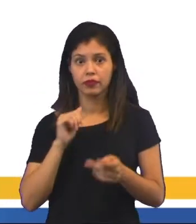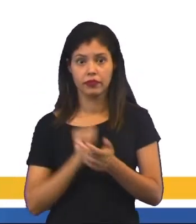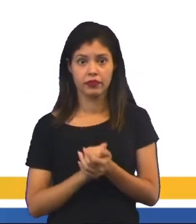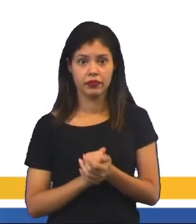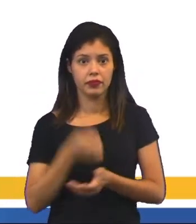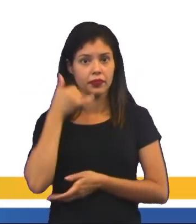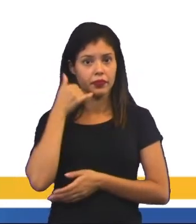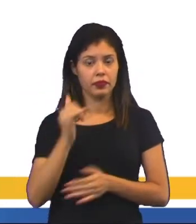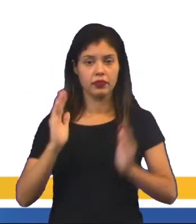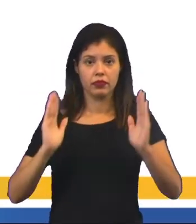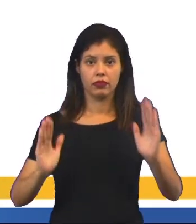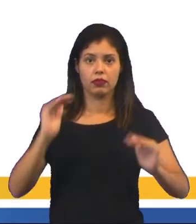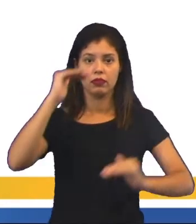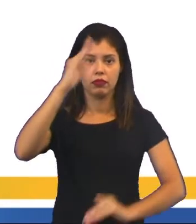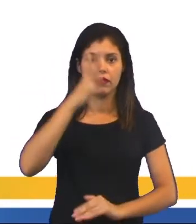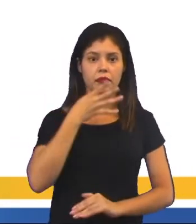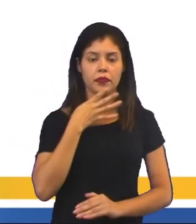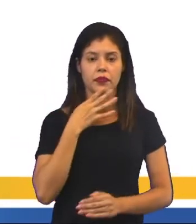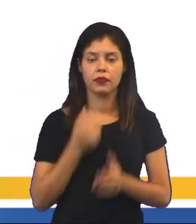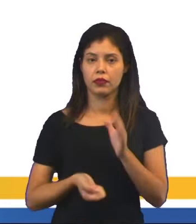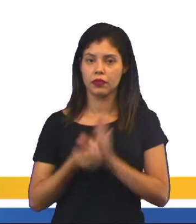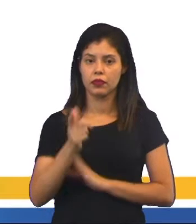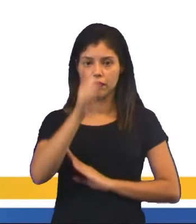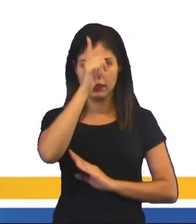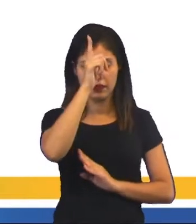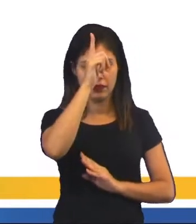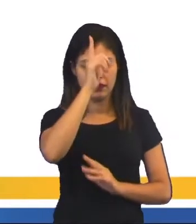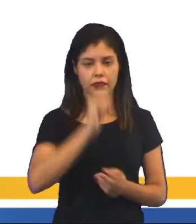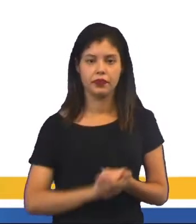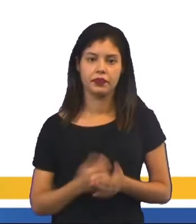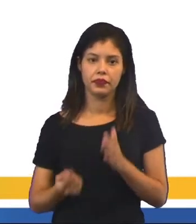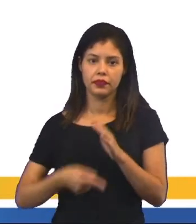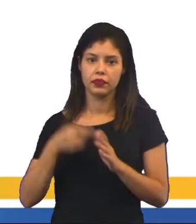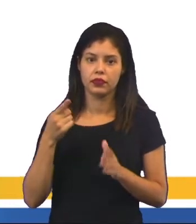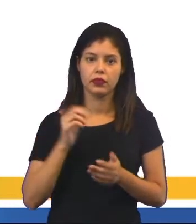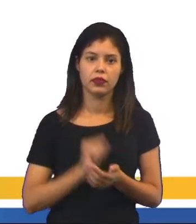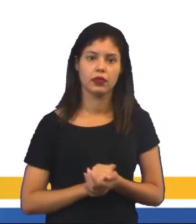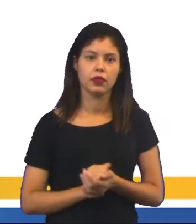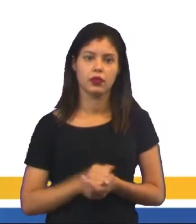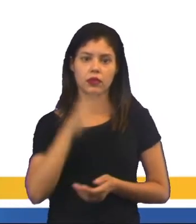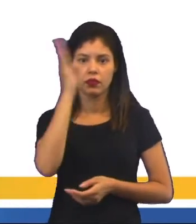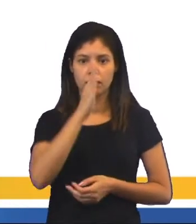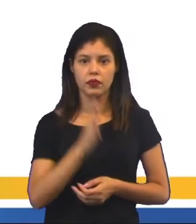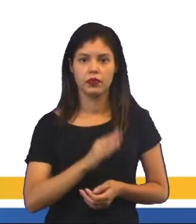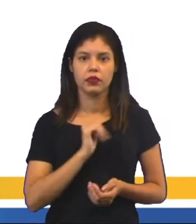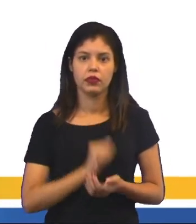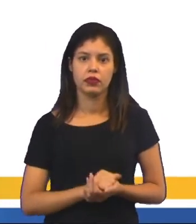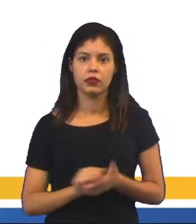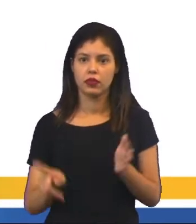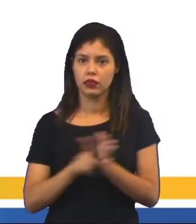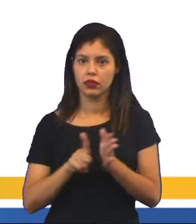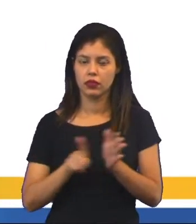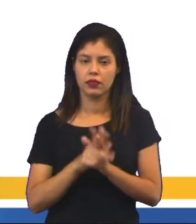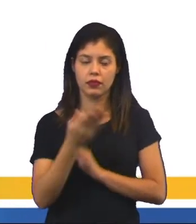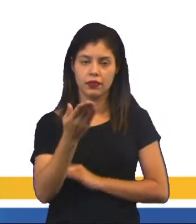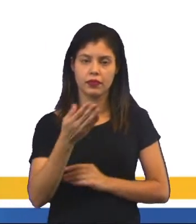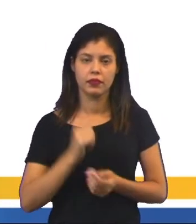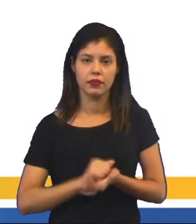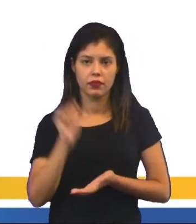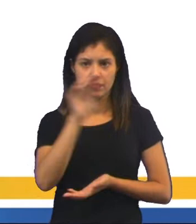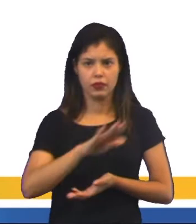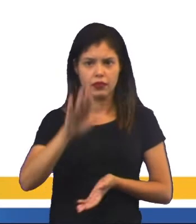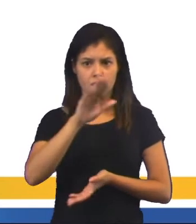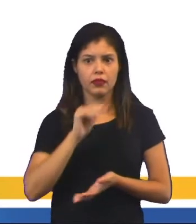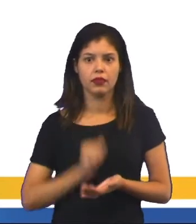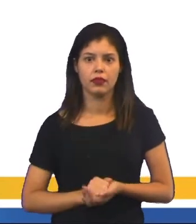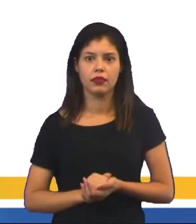a cabine telefônica que conhecemos que surgiu na Alemanha. E aí ela foi, quando chegou no Brasil, tomou sua forma própria. Geralmente